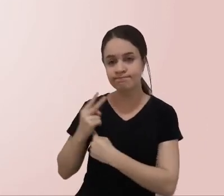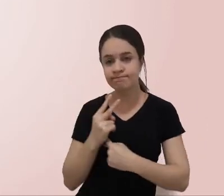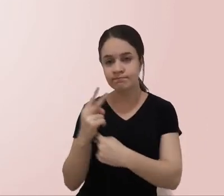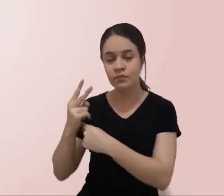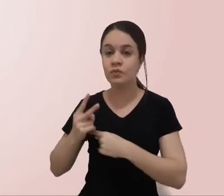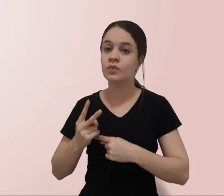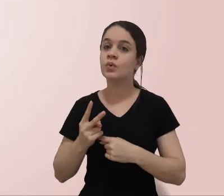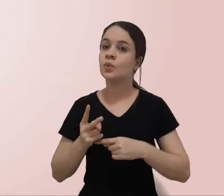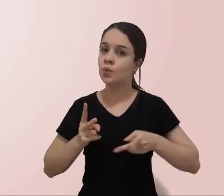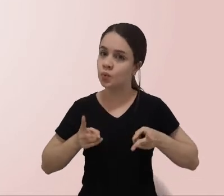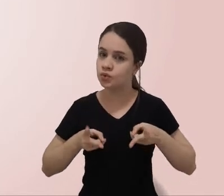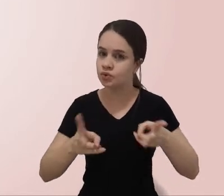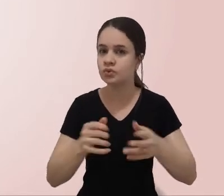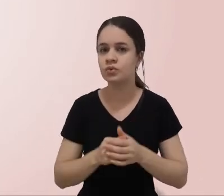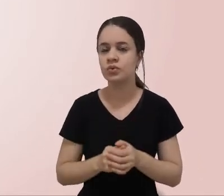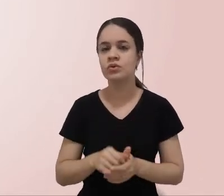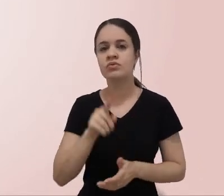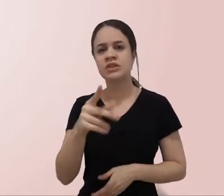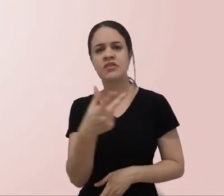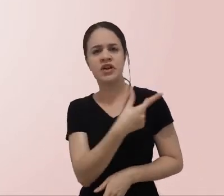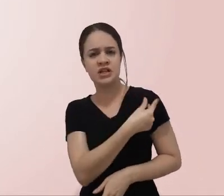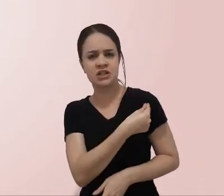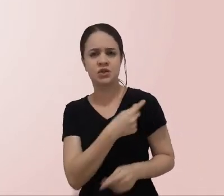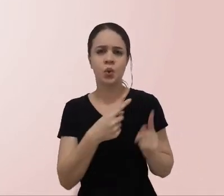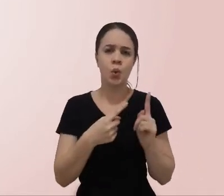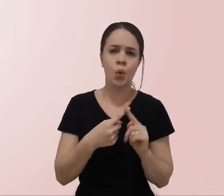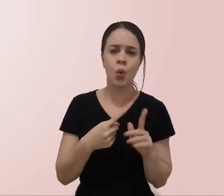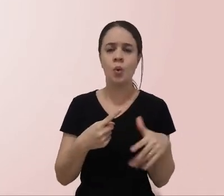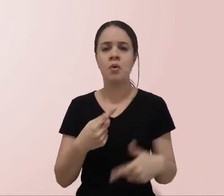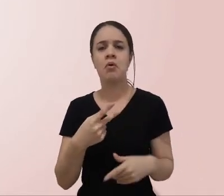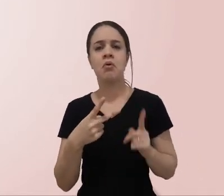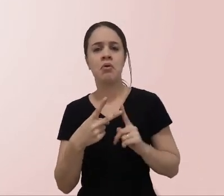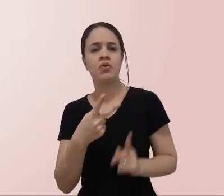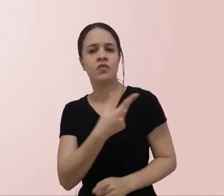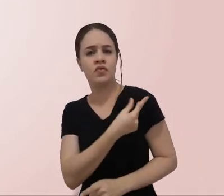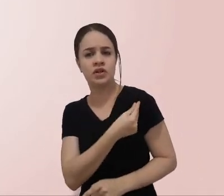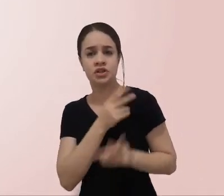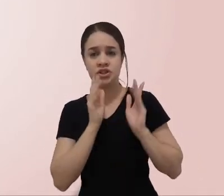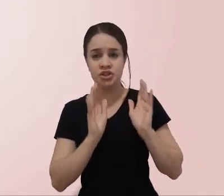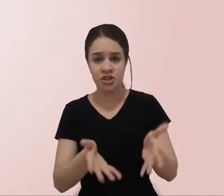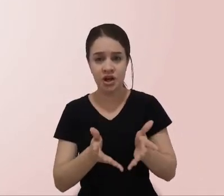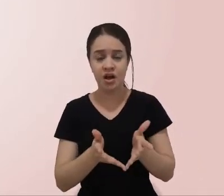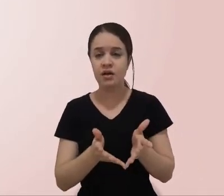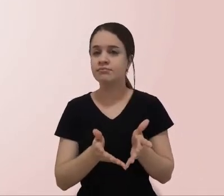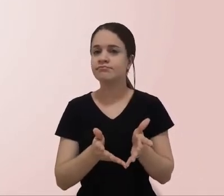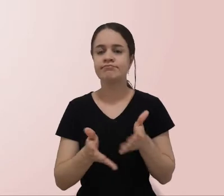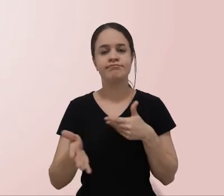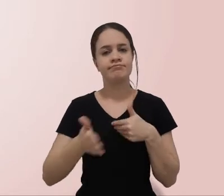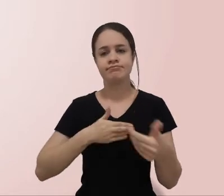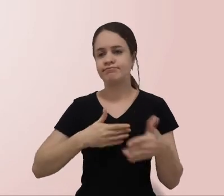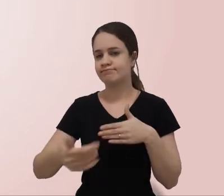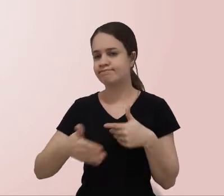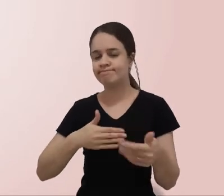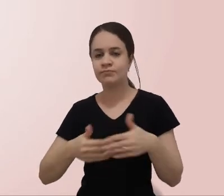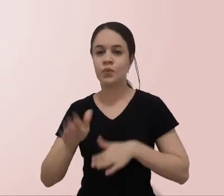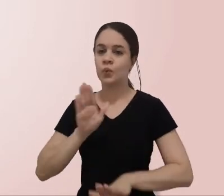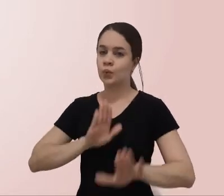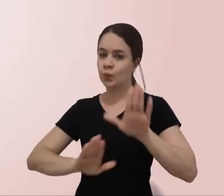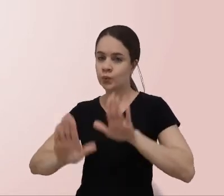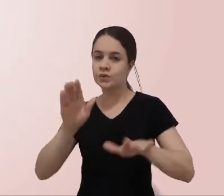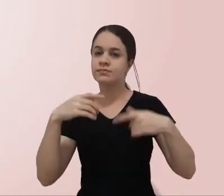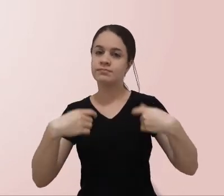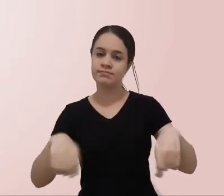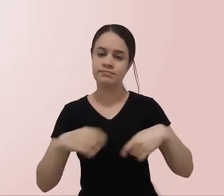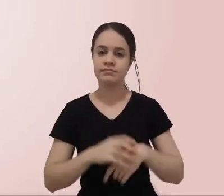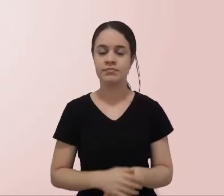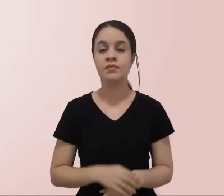-19, mesmo depois de receber todas as doses da vacina. Lave as mãos com frequência com água